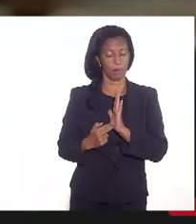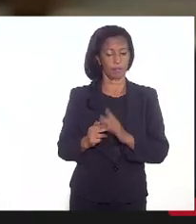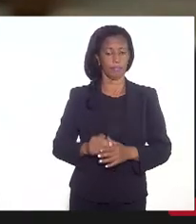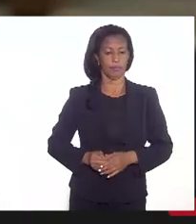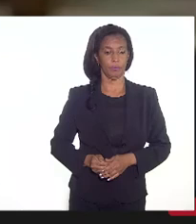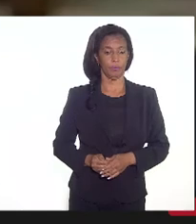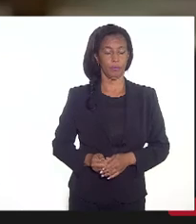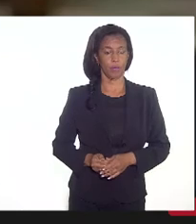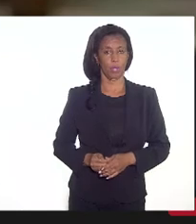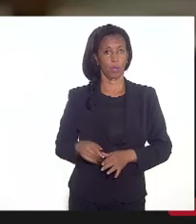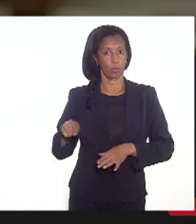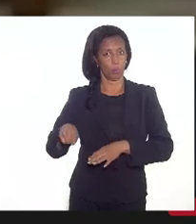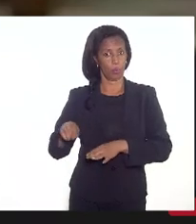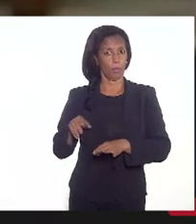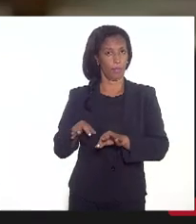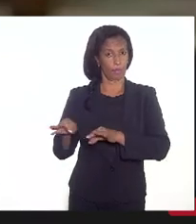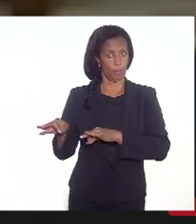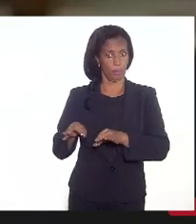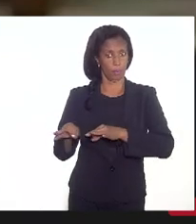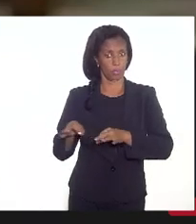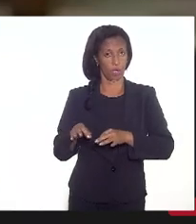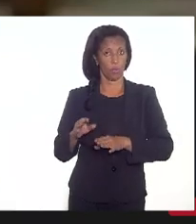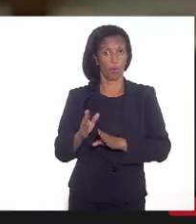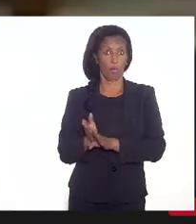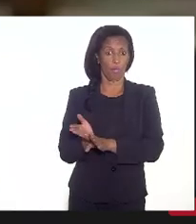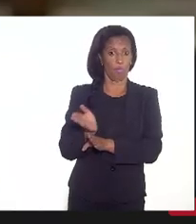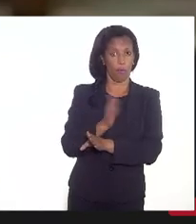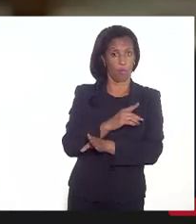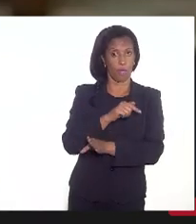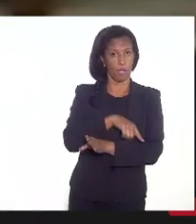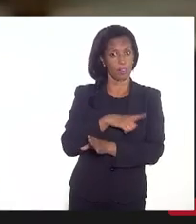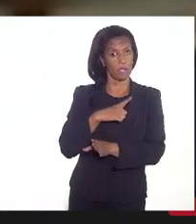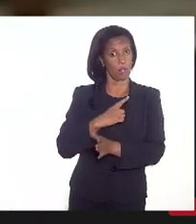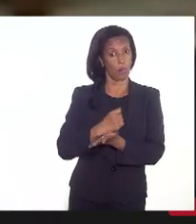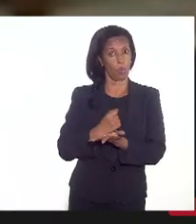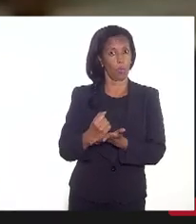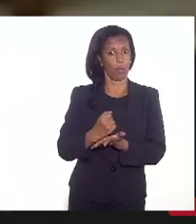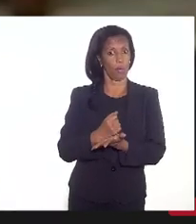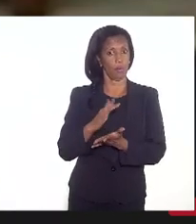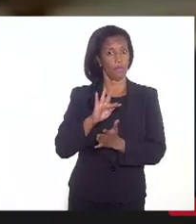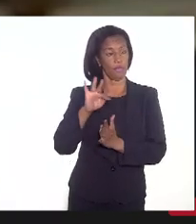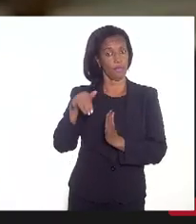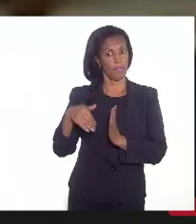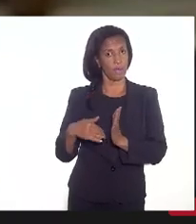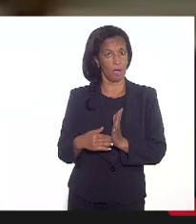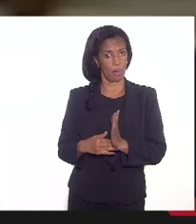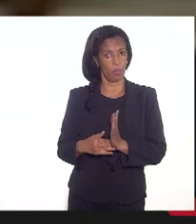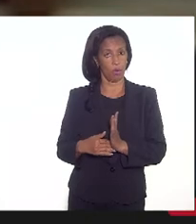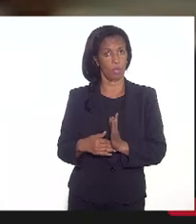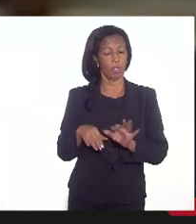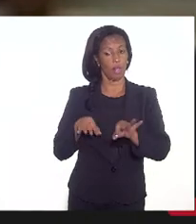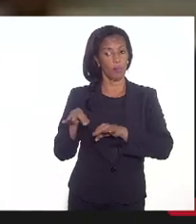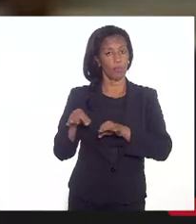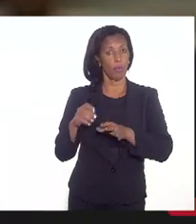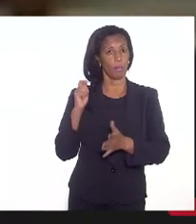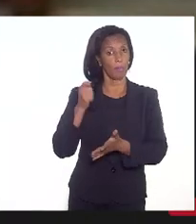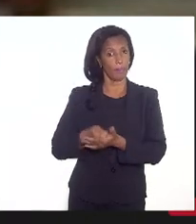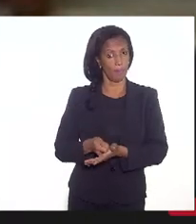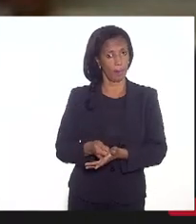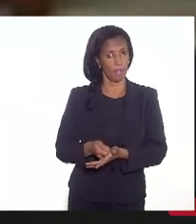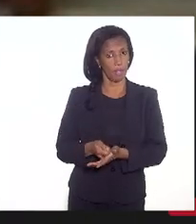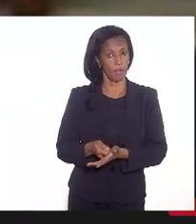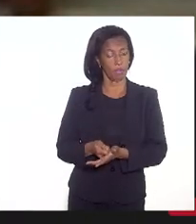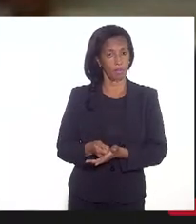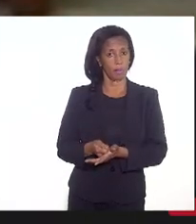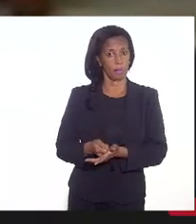do plano, fora esse, tem o contrato final com o plano e a forma de pagamento que se